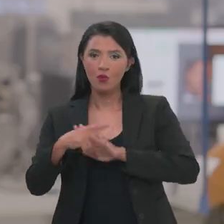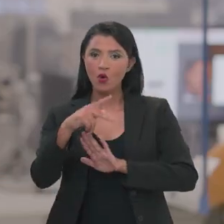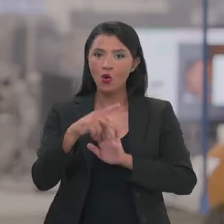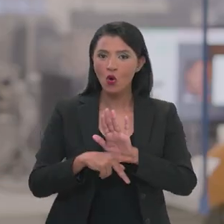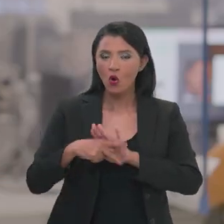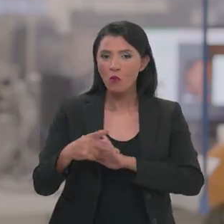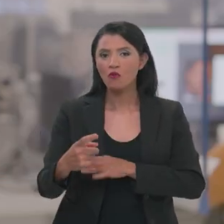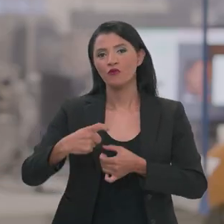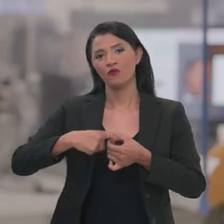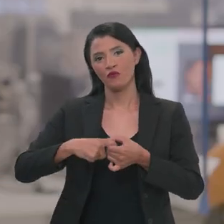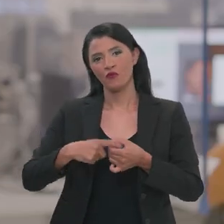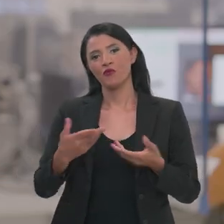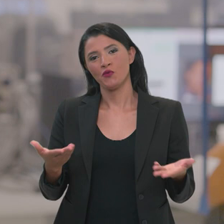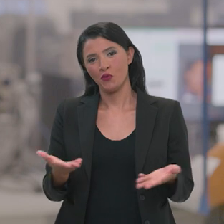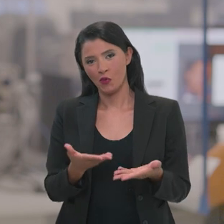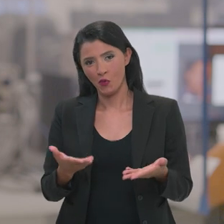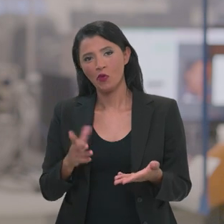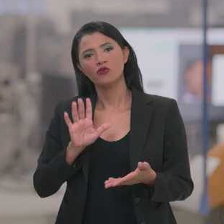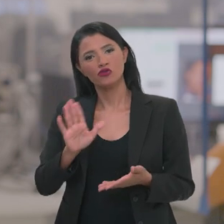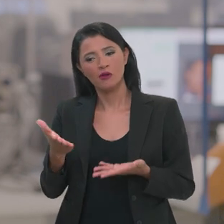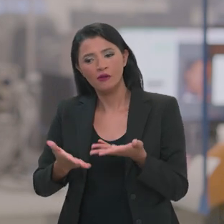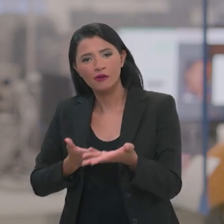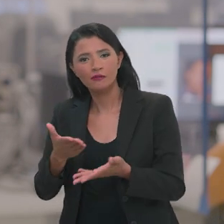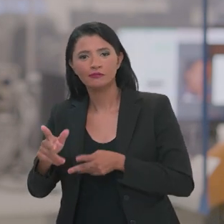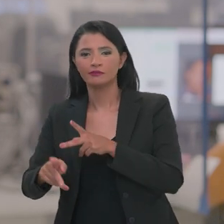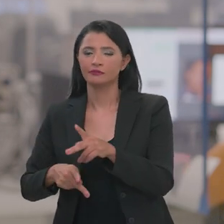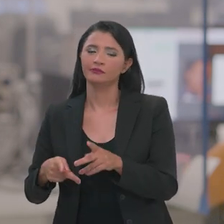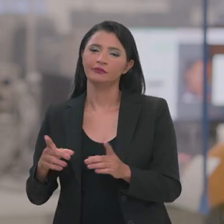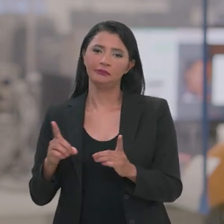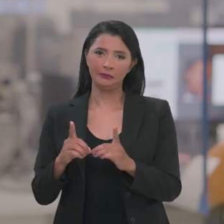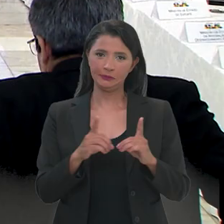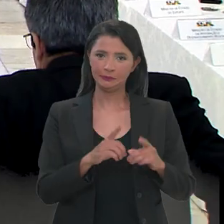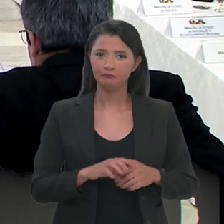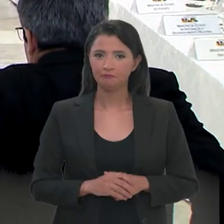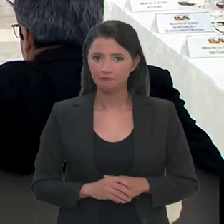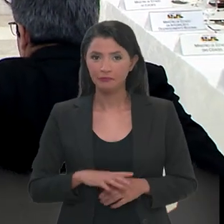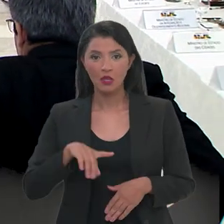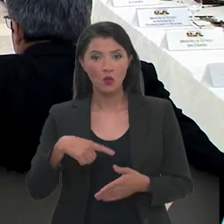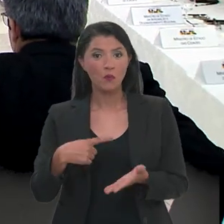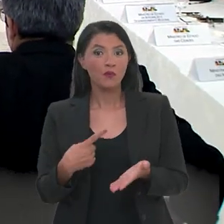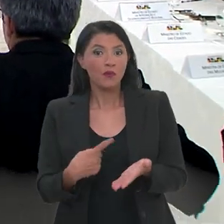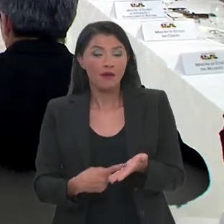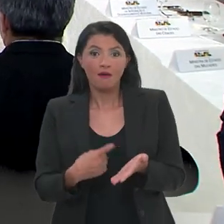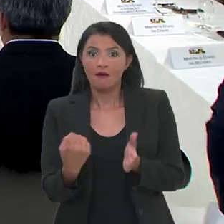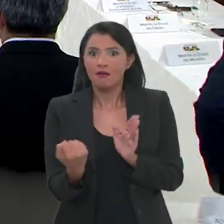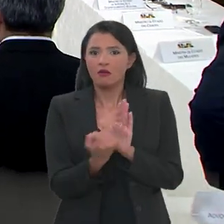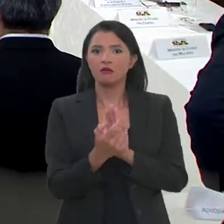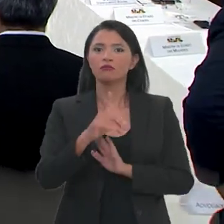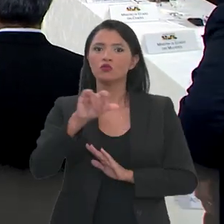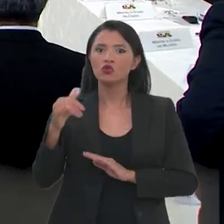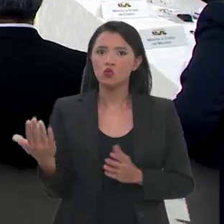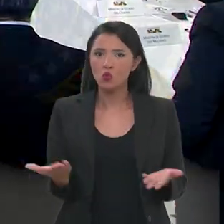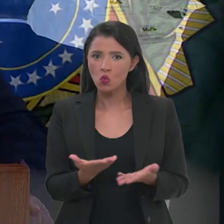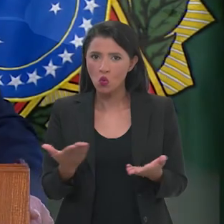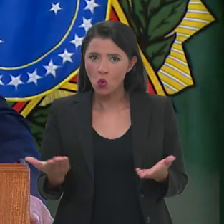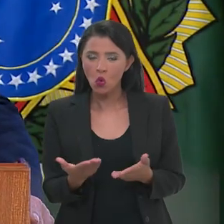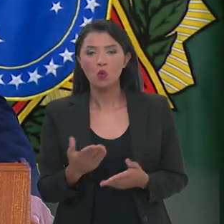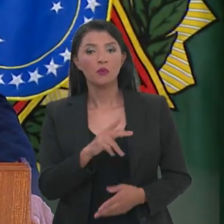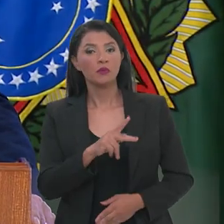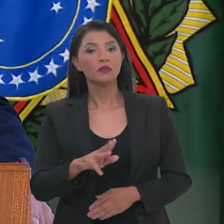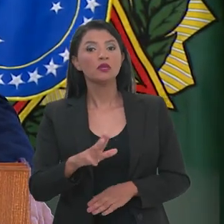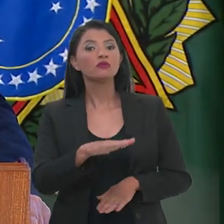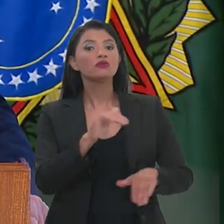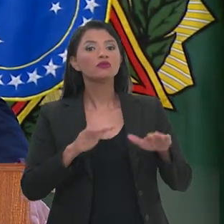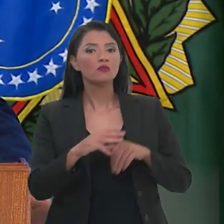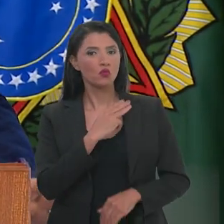iniciativas que foram recriadas e já estão a serviço da população. Para marcar a data, o presidente Lula reuniu ministros do